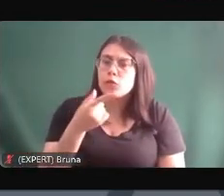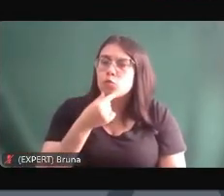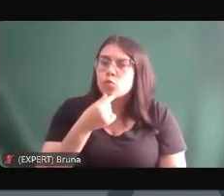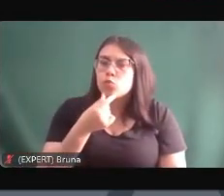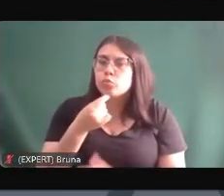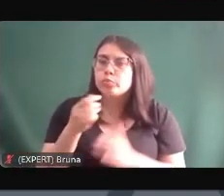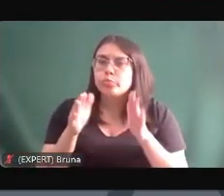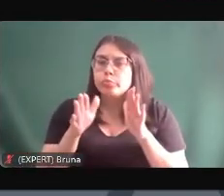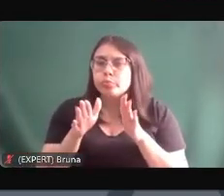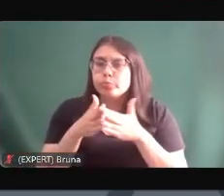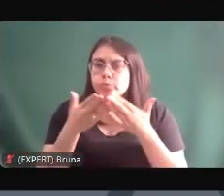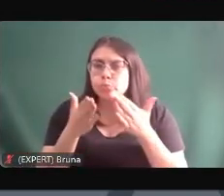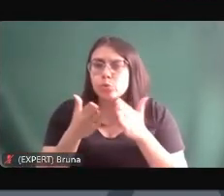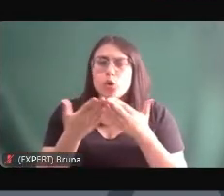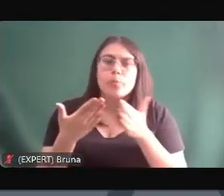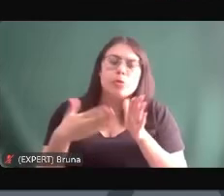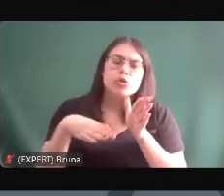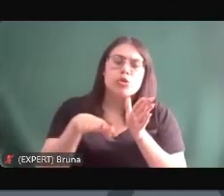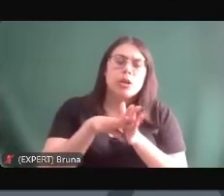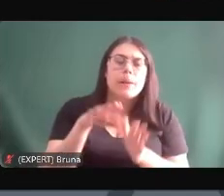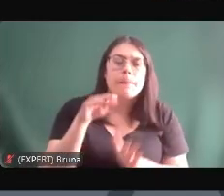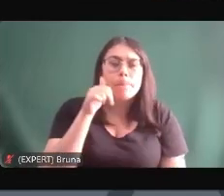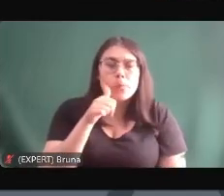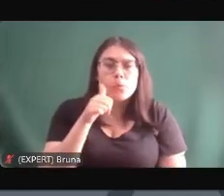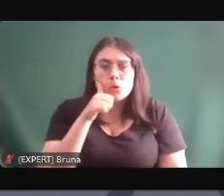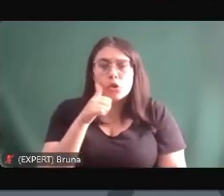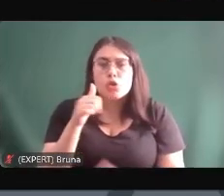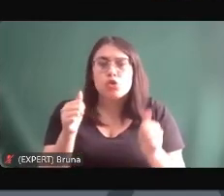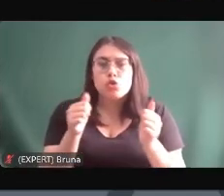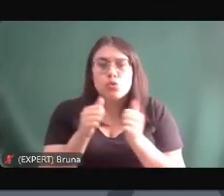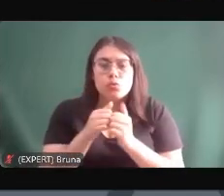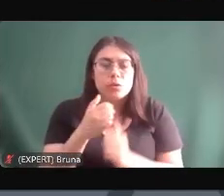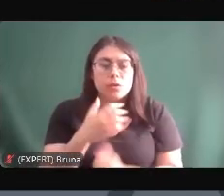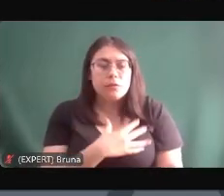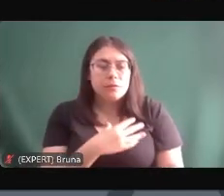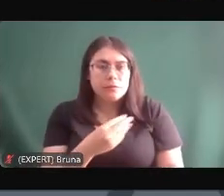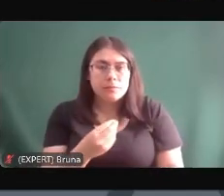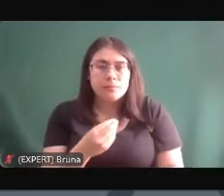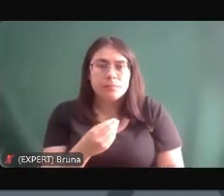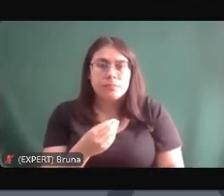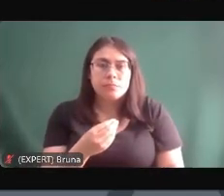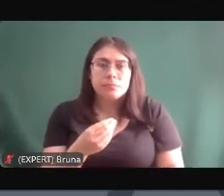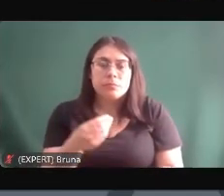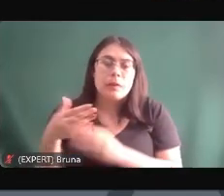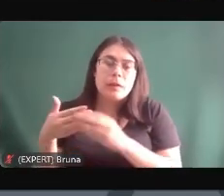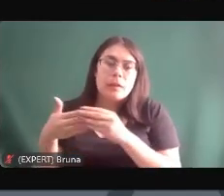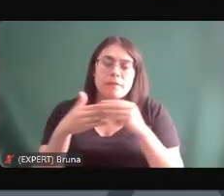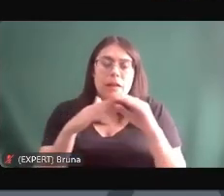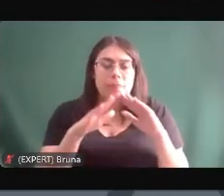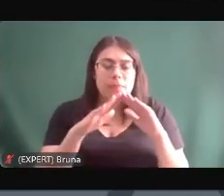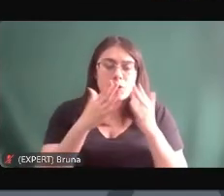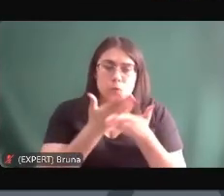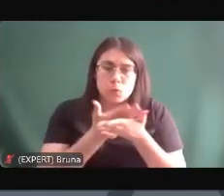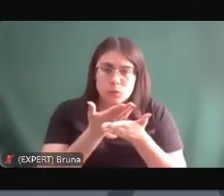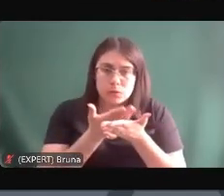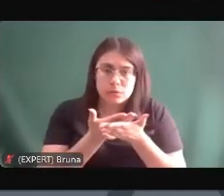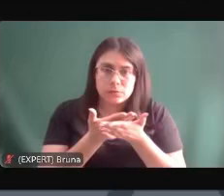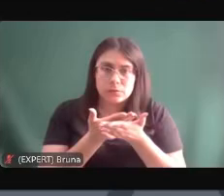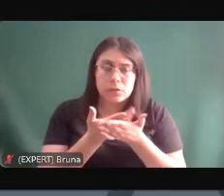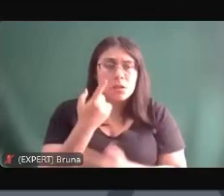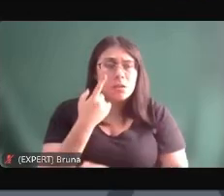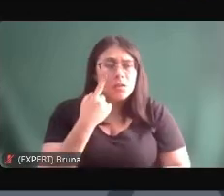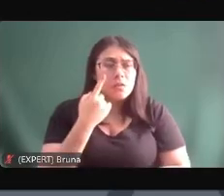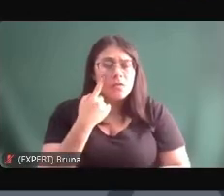chegar com a mulher dele e com a filha dele para levar a filha na escola e ele viu aquele